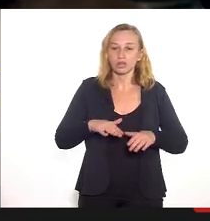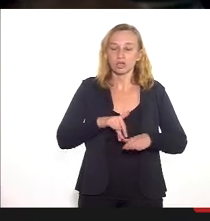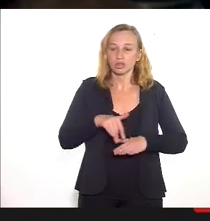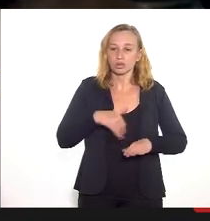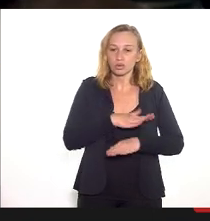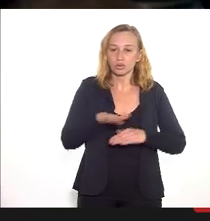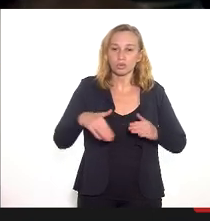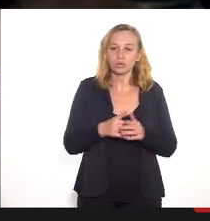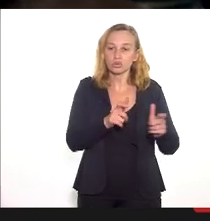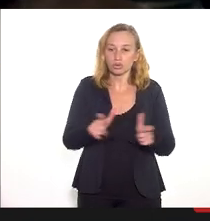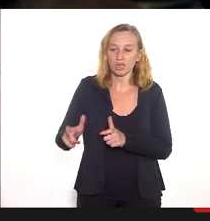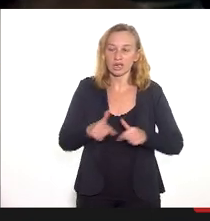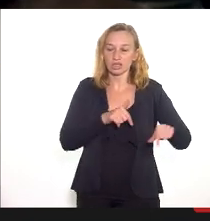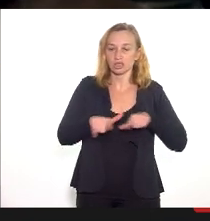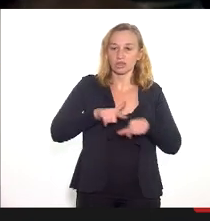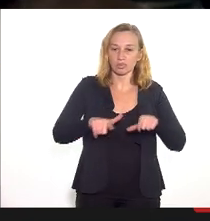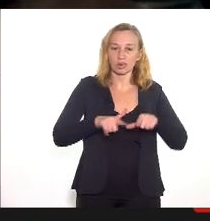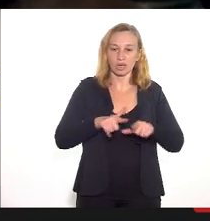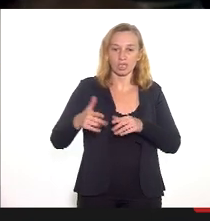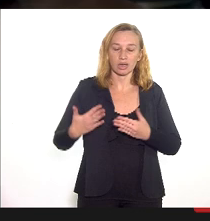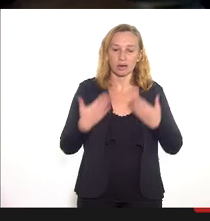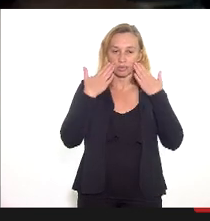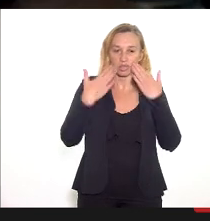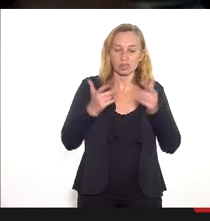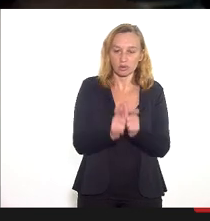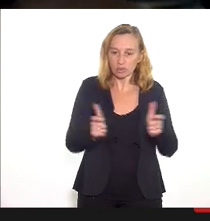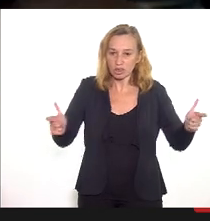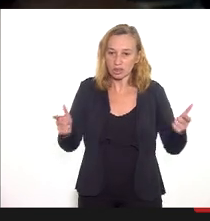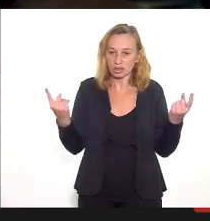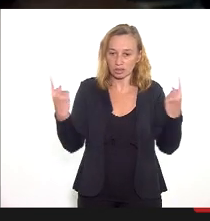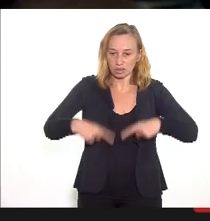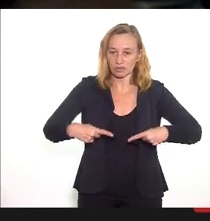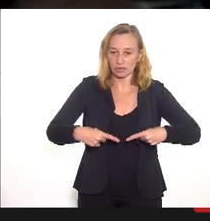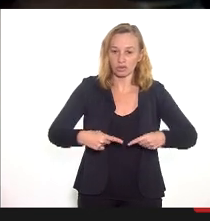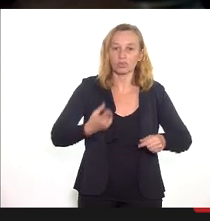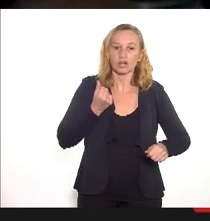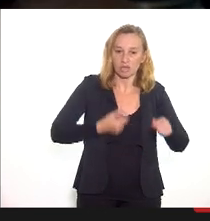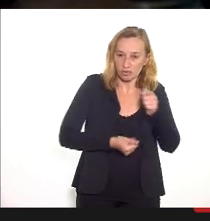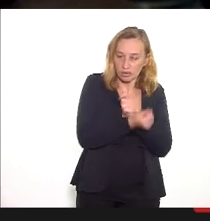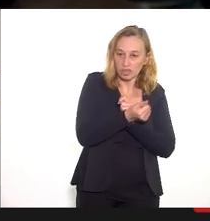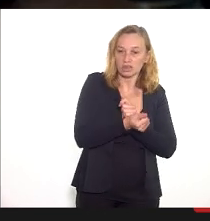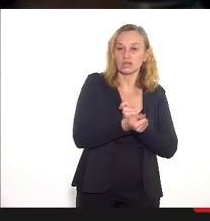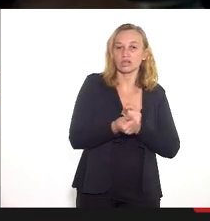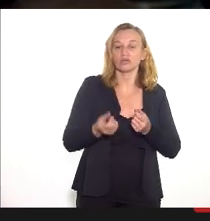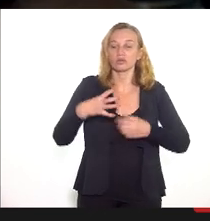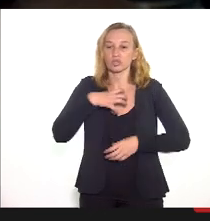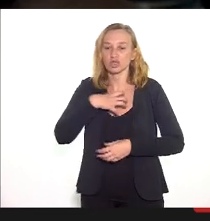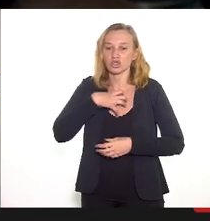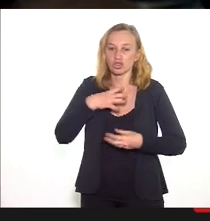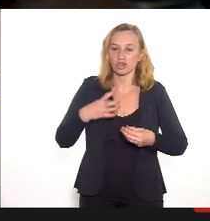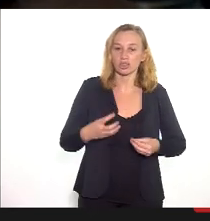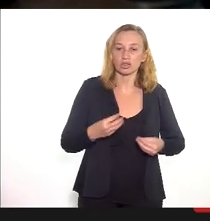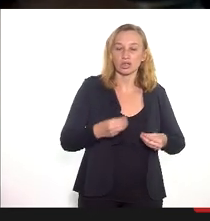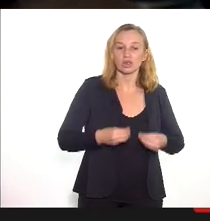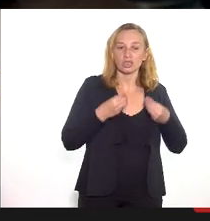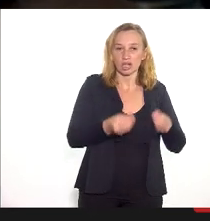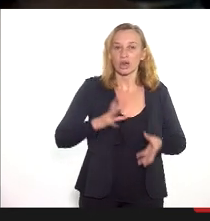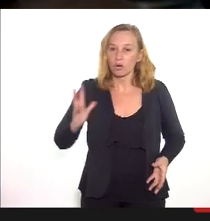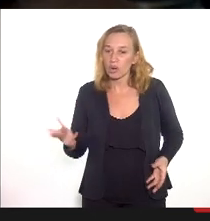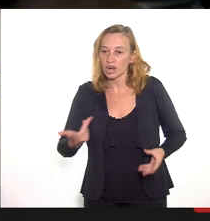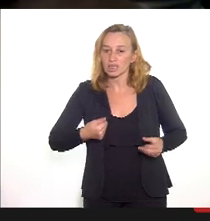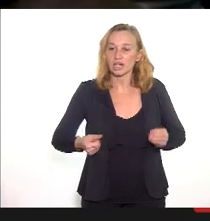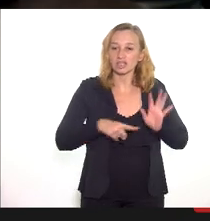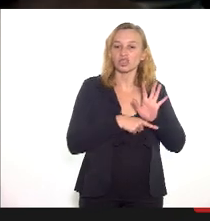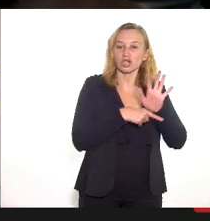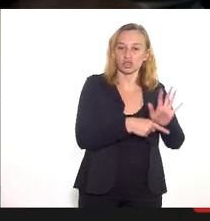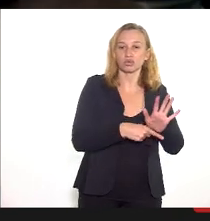representa um grande desafio tanto técnico quanto financeiro no sentido de garantir a qualidade do atendimento